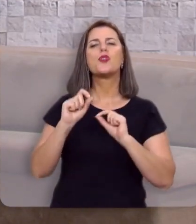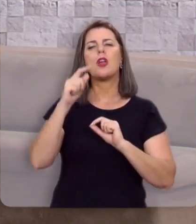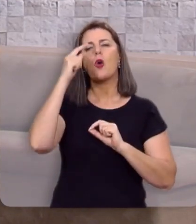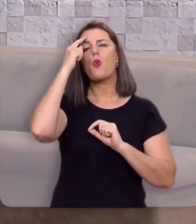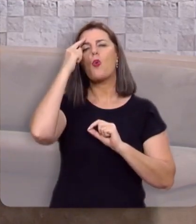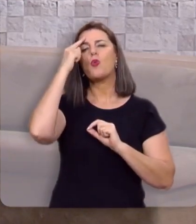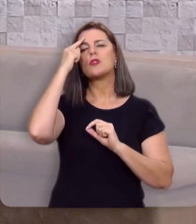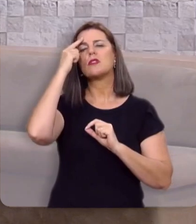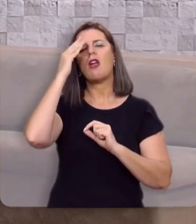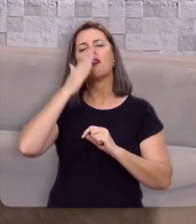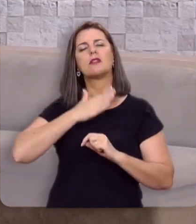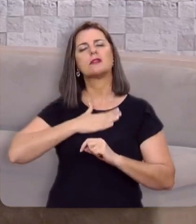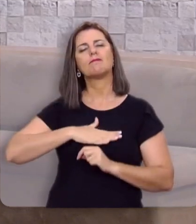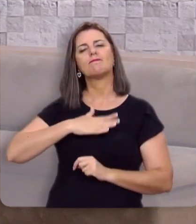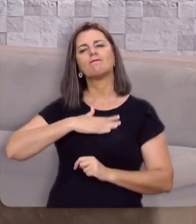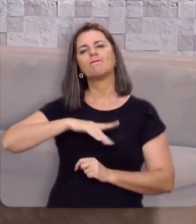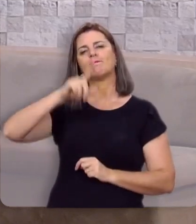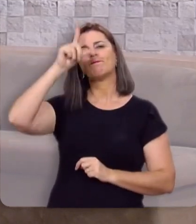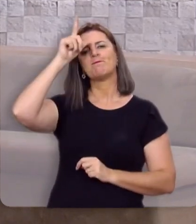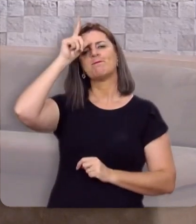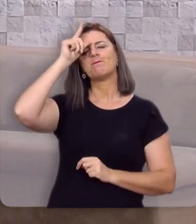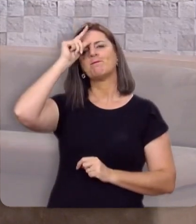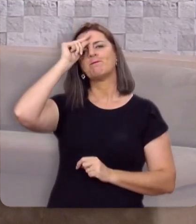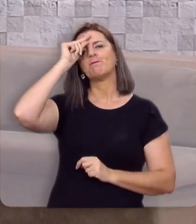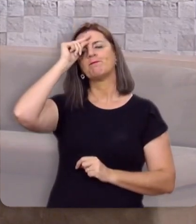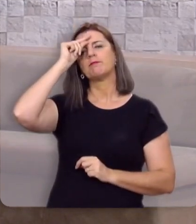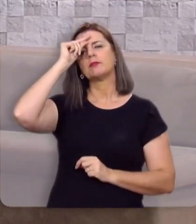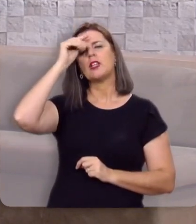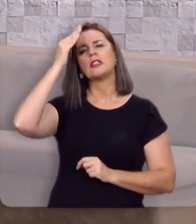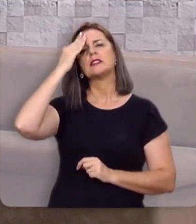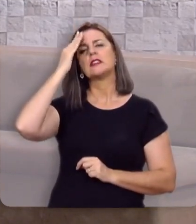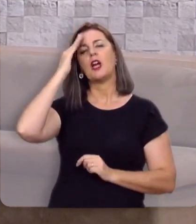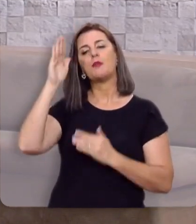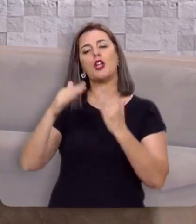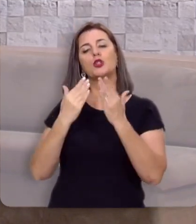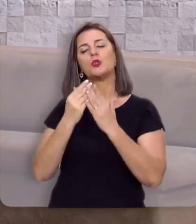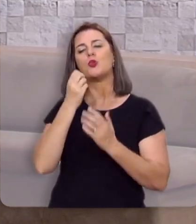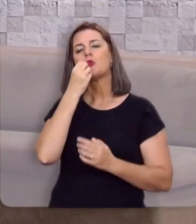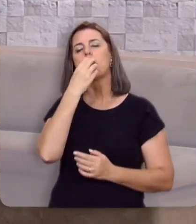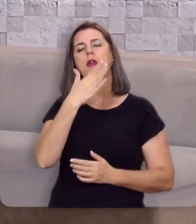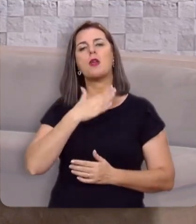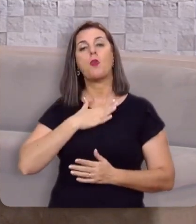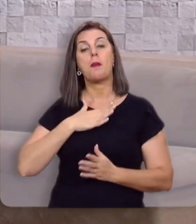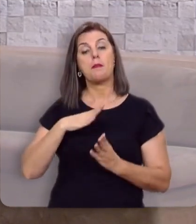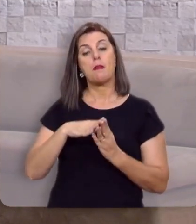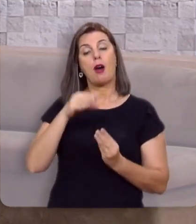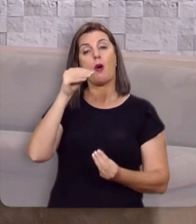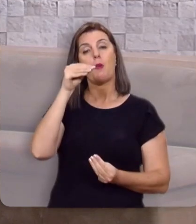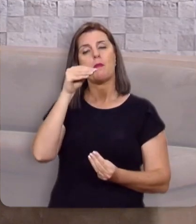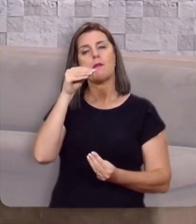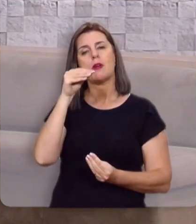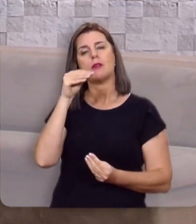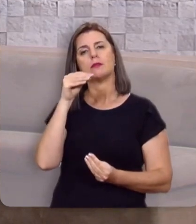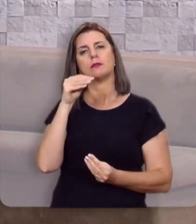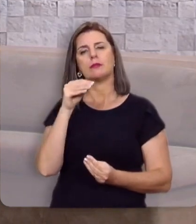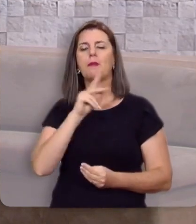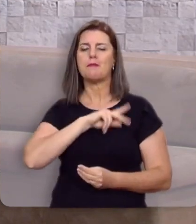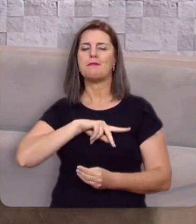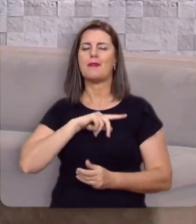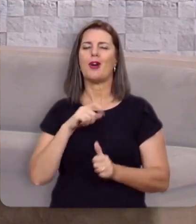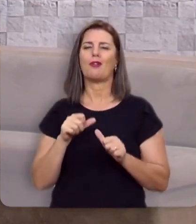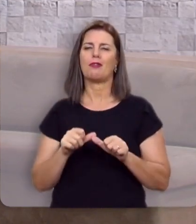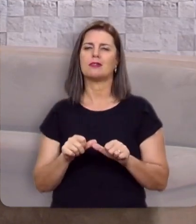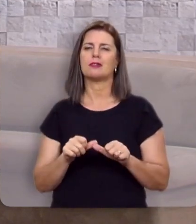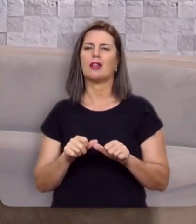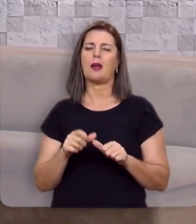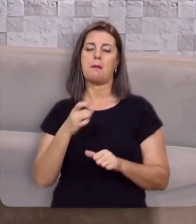espírito quieto, sossegado, é saber que está tudo bem com a sua alma. E Paulo está assim,